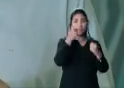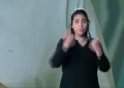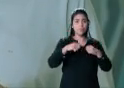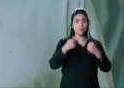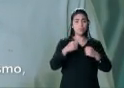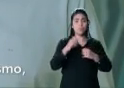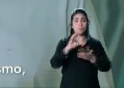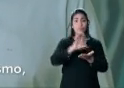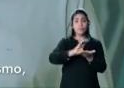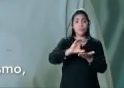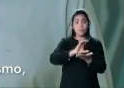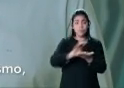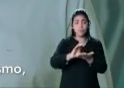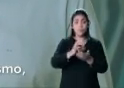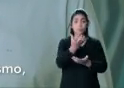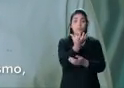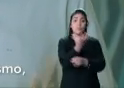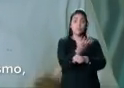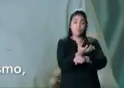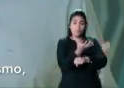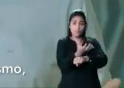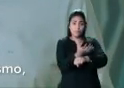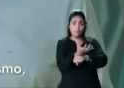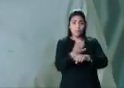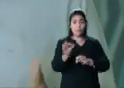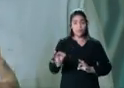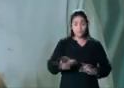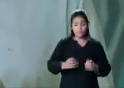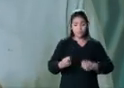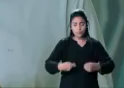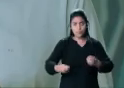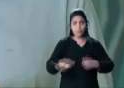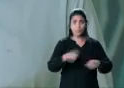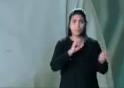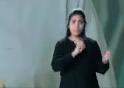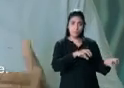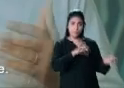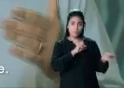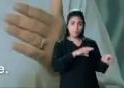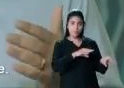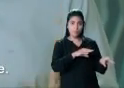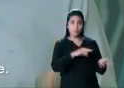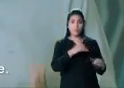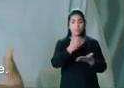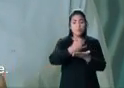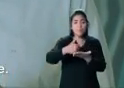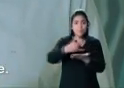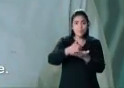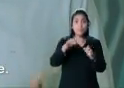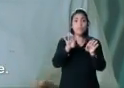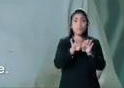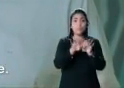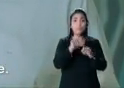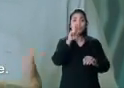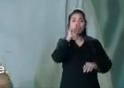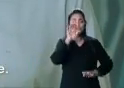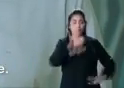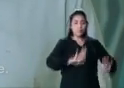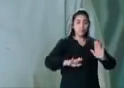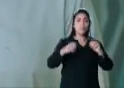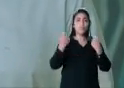um novo currículo que inclua matérias como empreendedorismo, educação econômica e prevenção às drogas e à